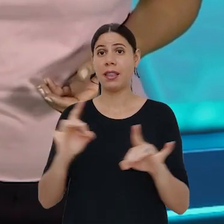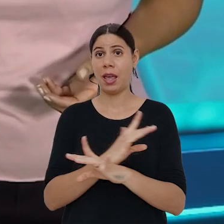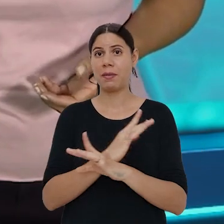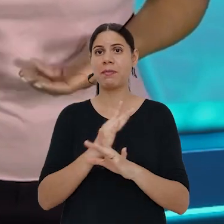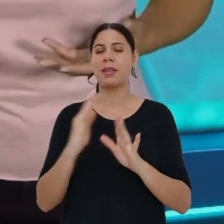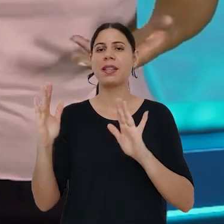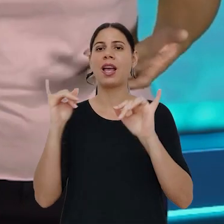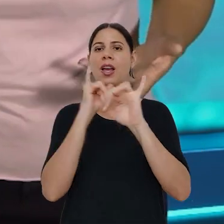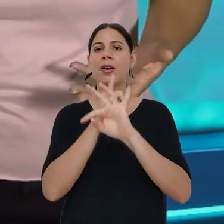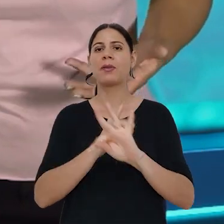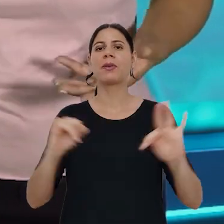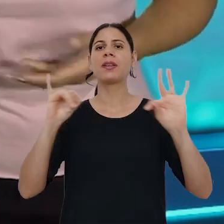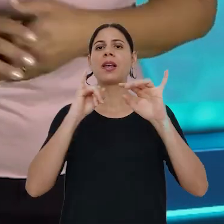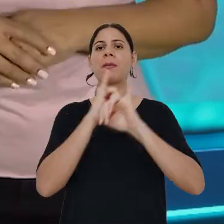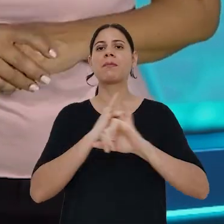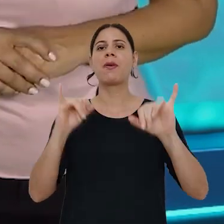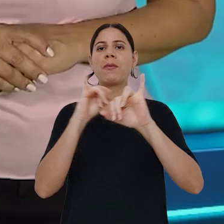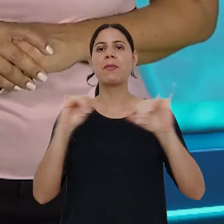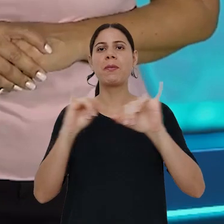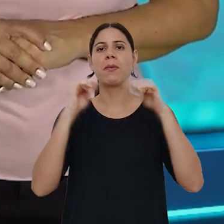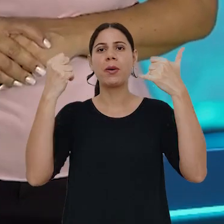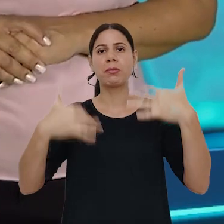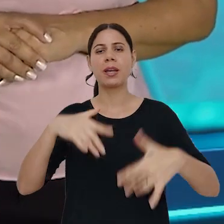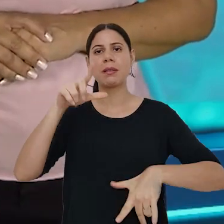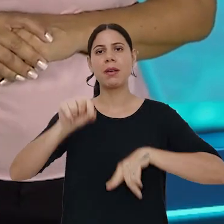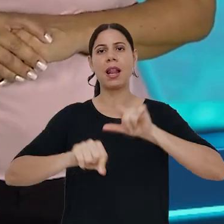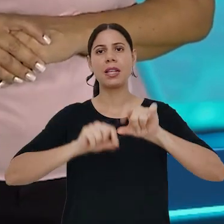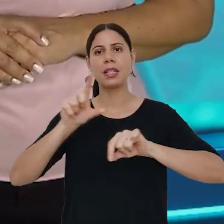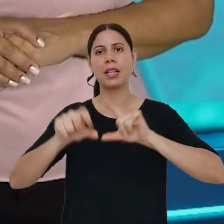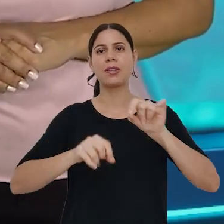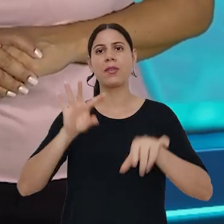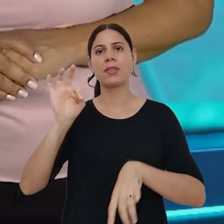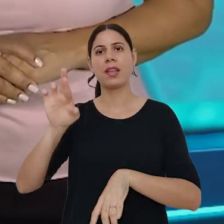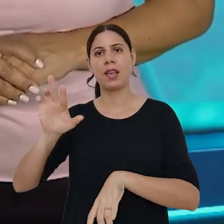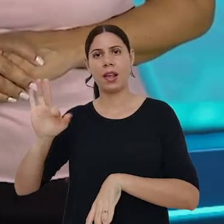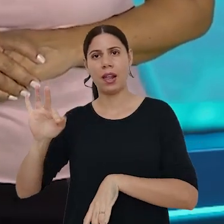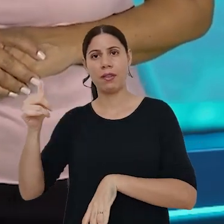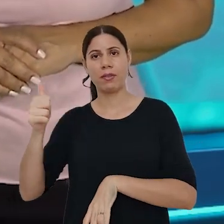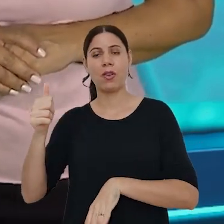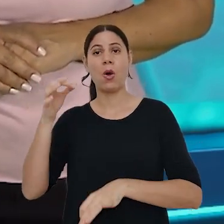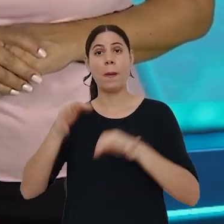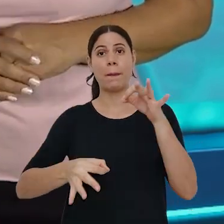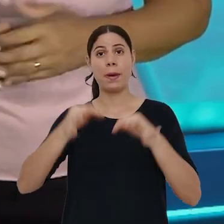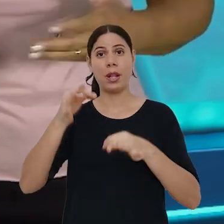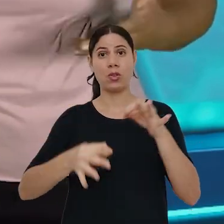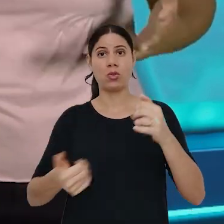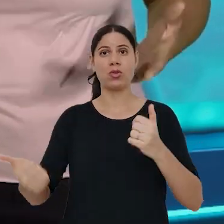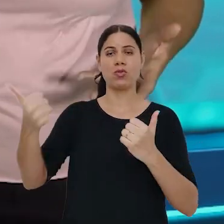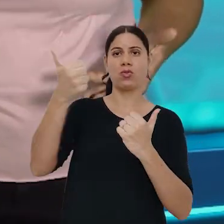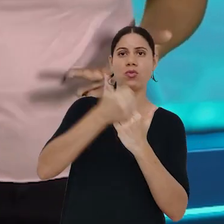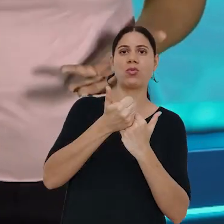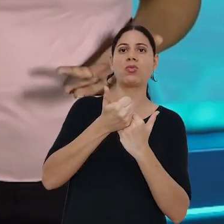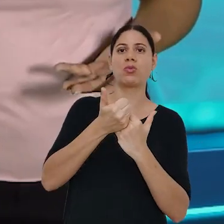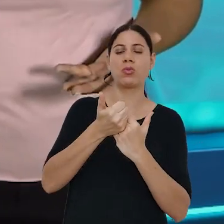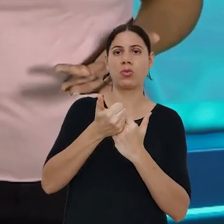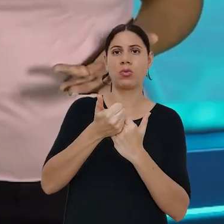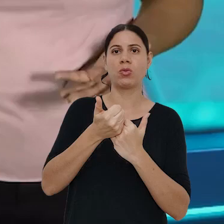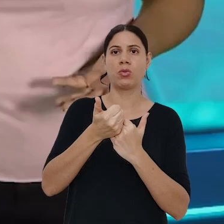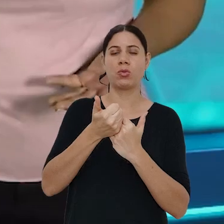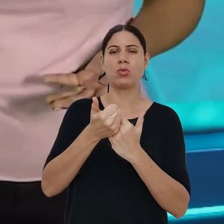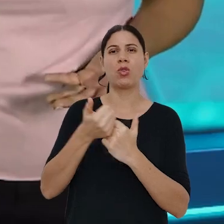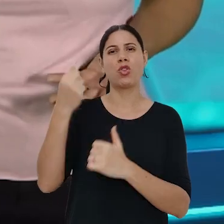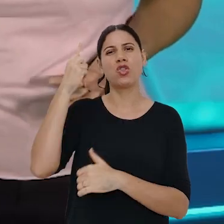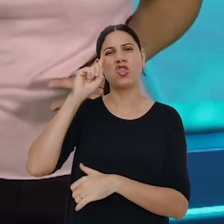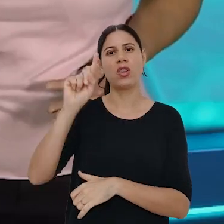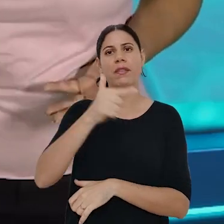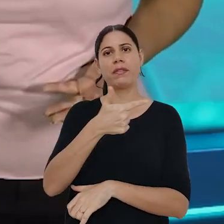encerra esse IT Notícias falando sobre a seleção realizada pelo TRF1 para juiz federal substituto, realizada